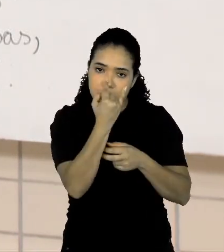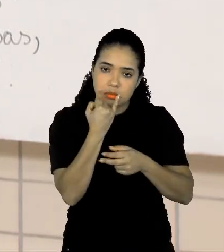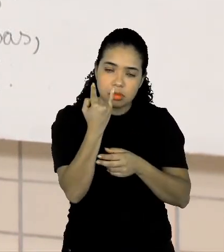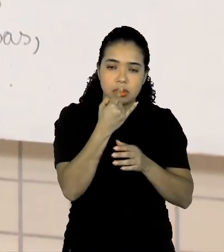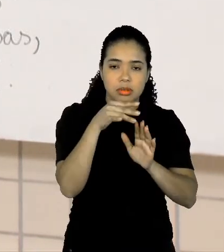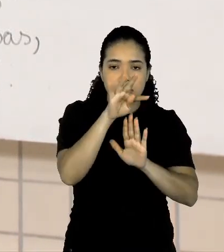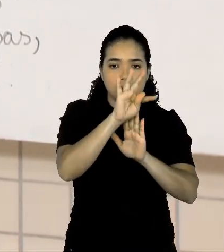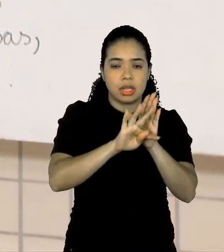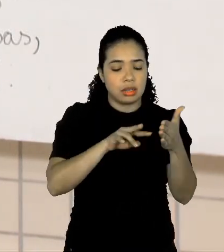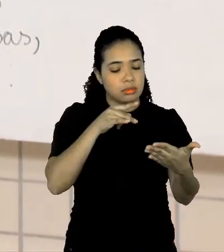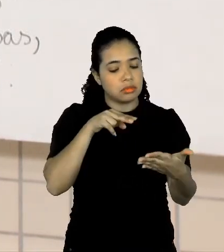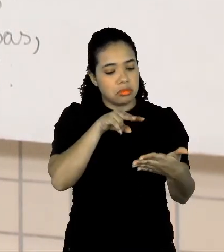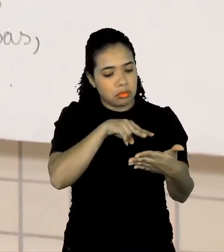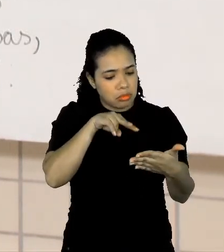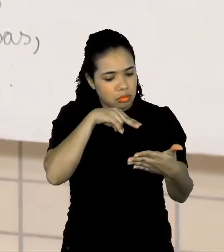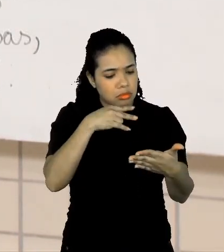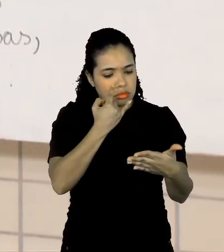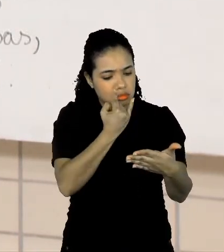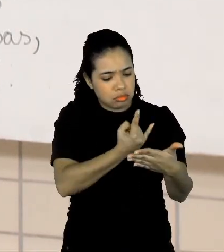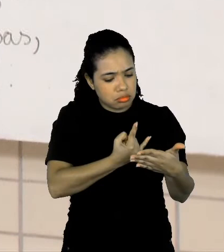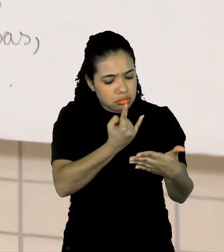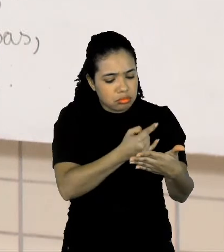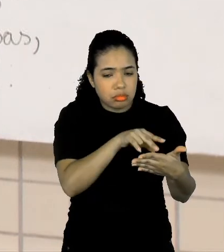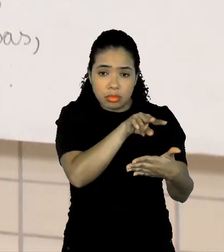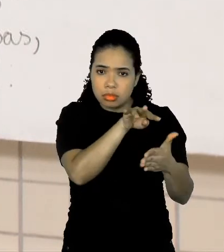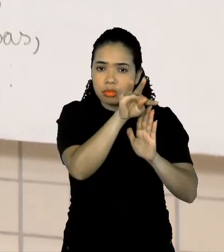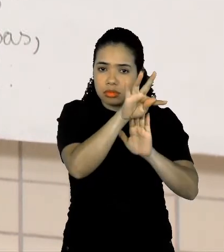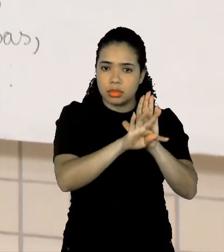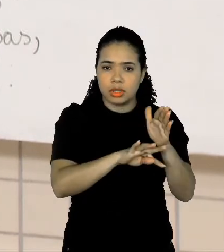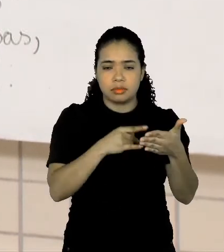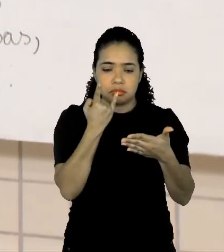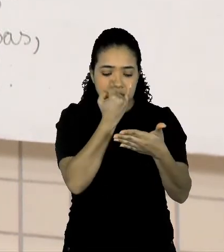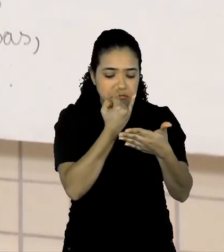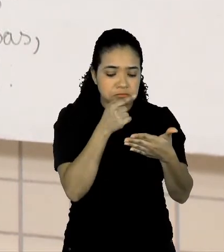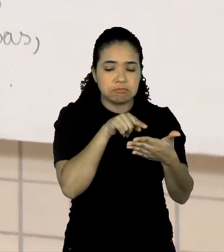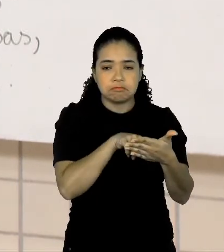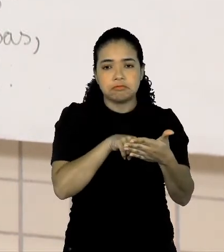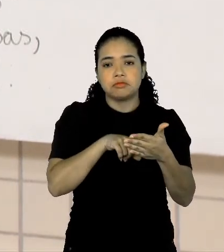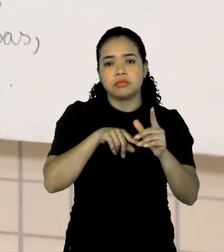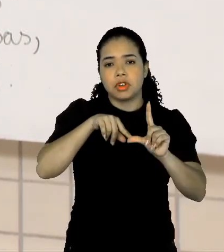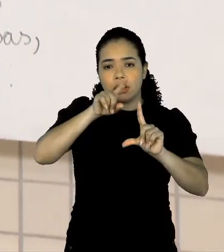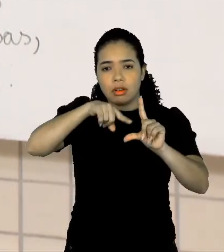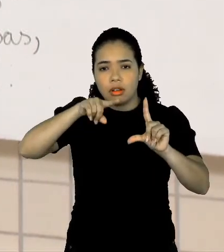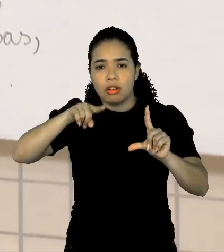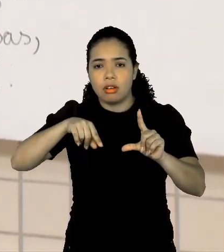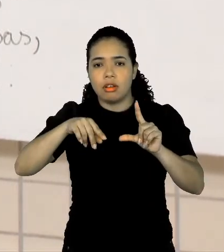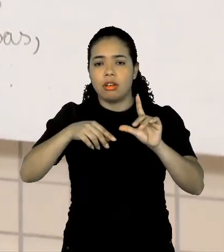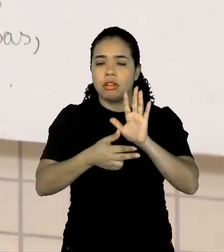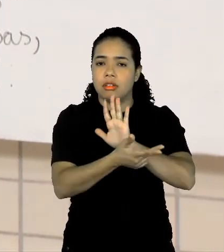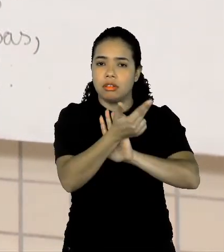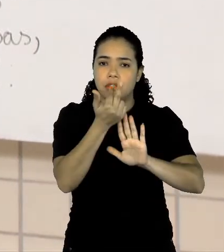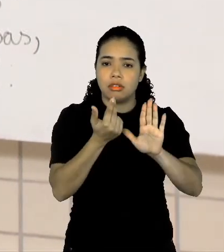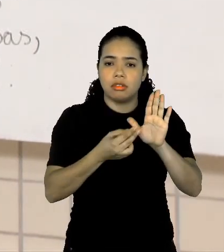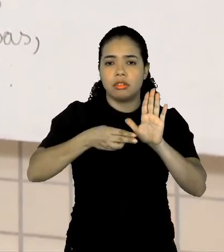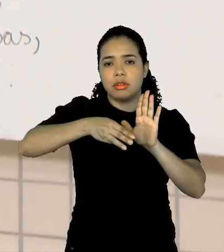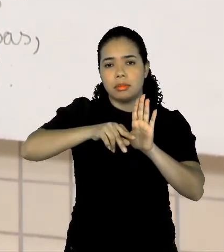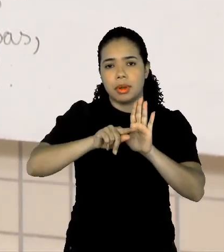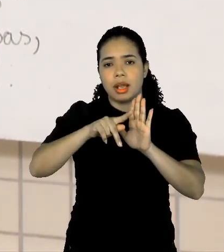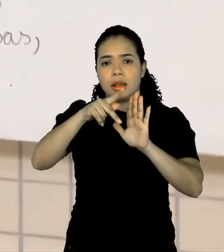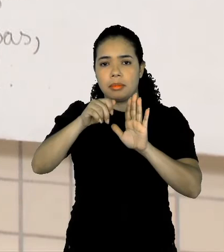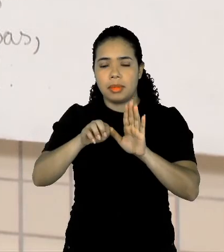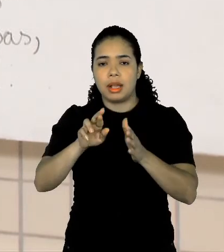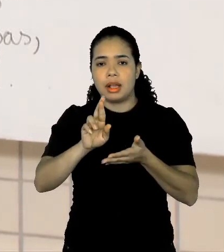textos e ele vai utilizar dados estatísticos, gráficos, mapas, diagramas e recursos